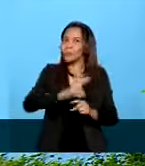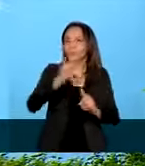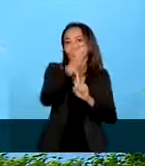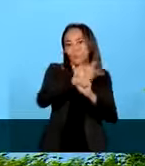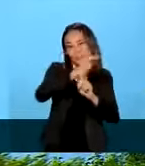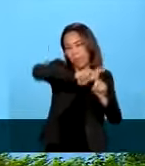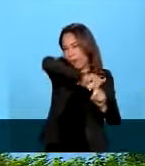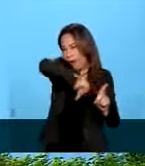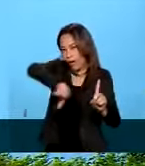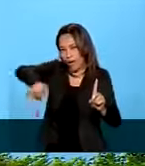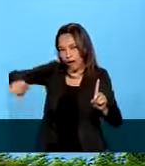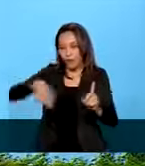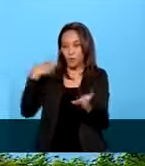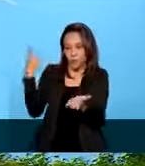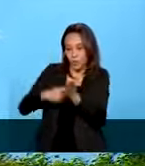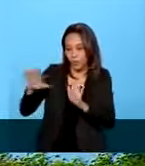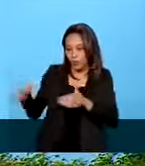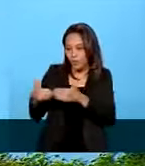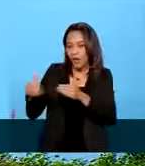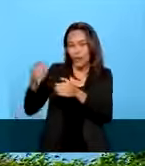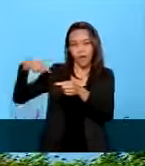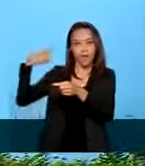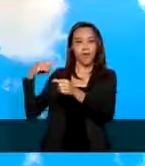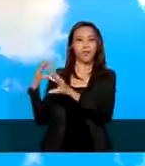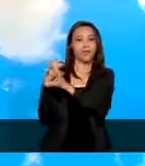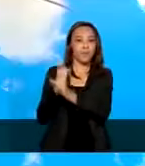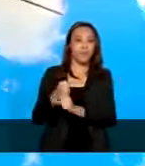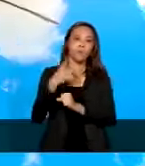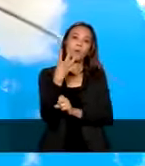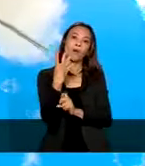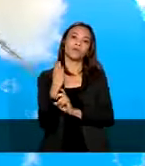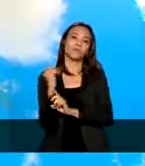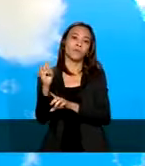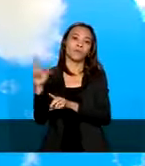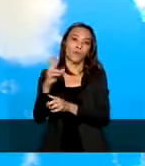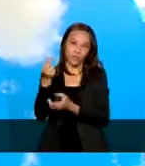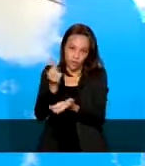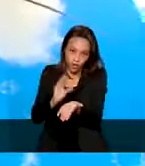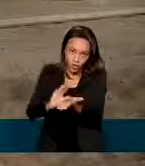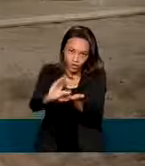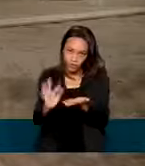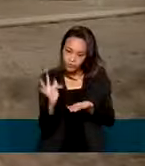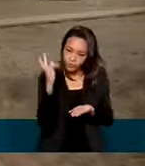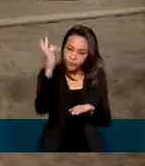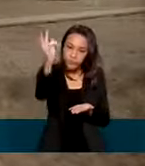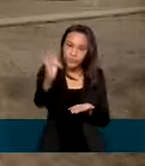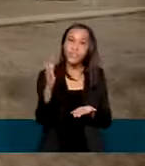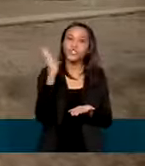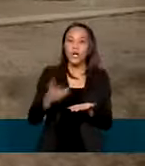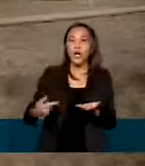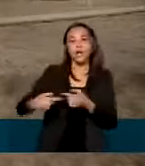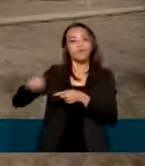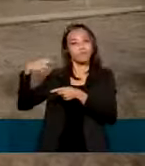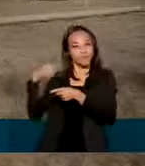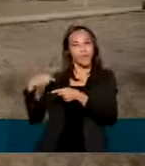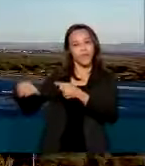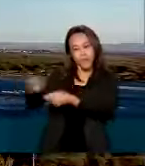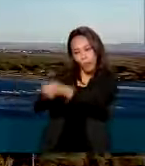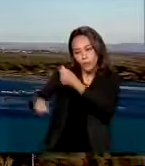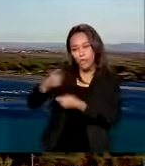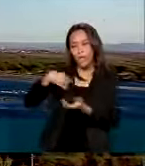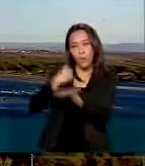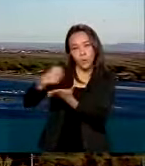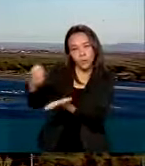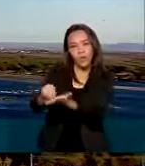acordos firmados somaram 4 bilhões de reais em investimentos futuros. Foram negociados contratos